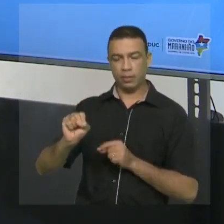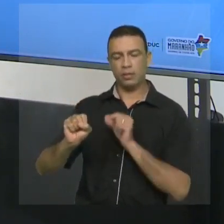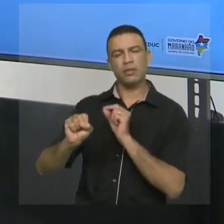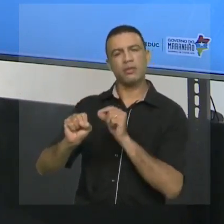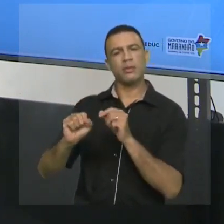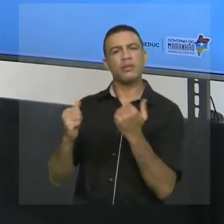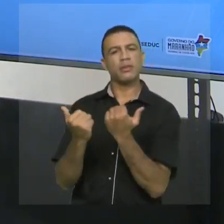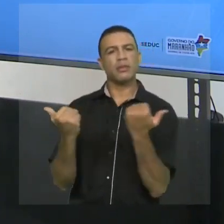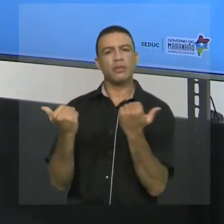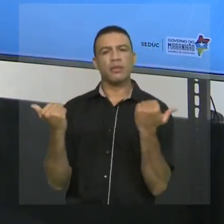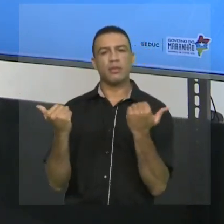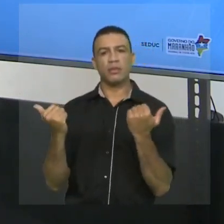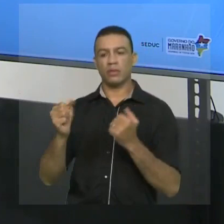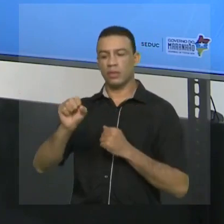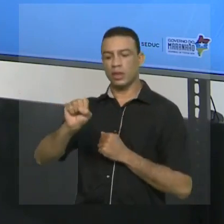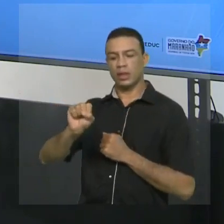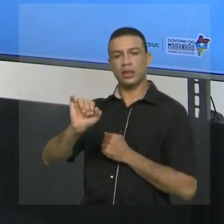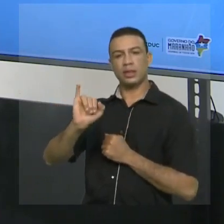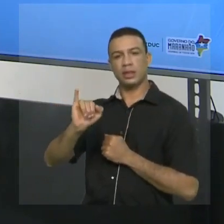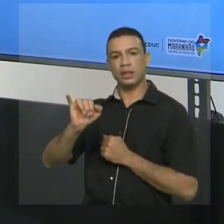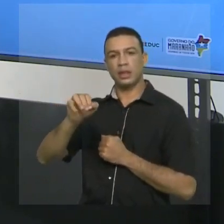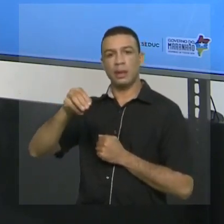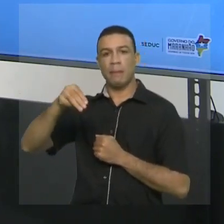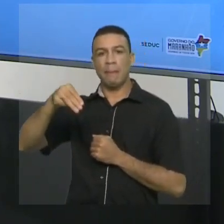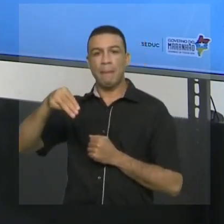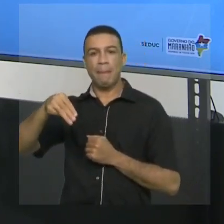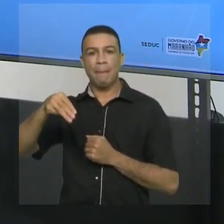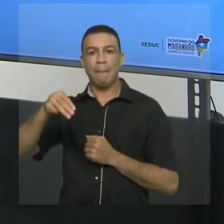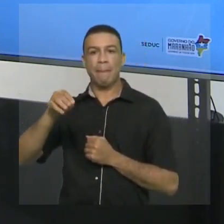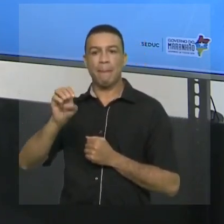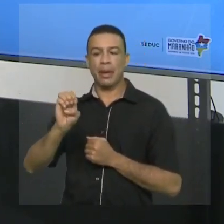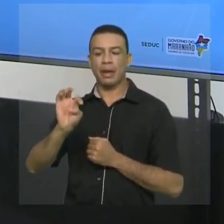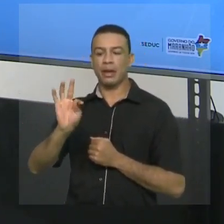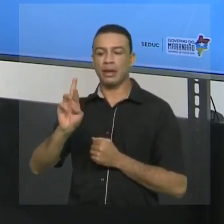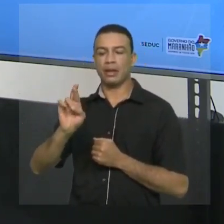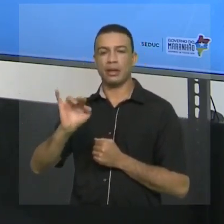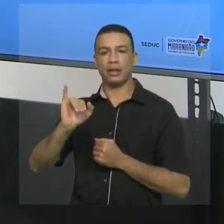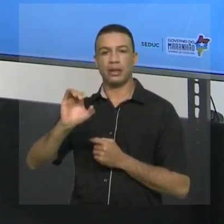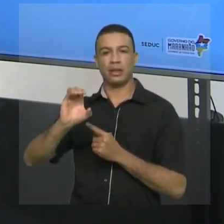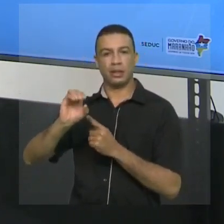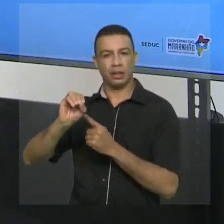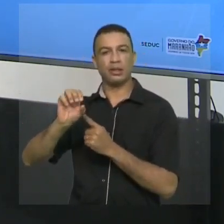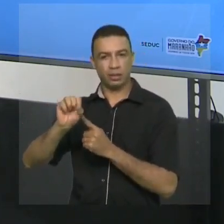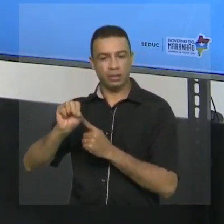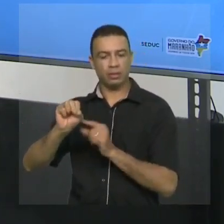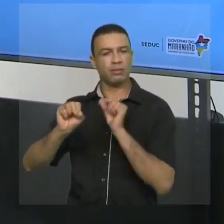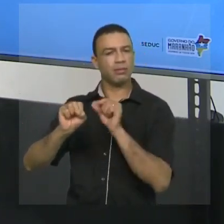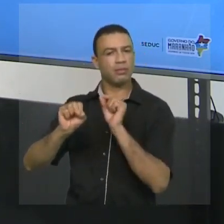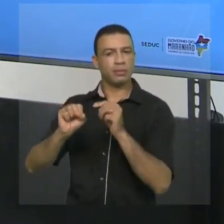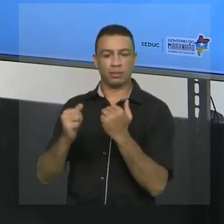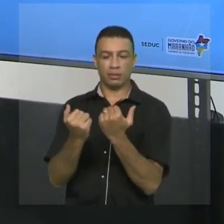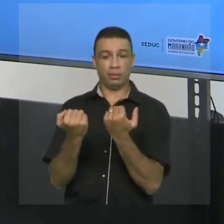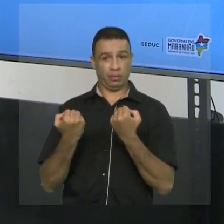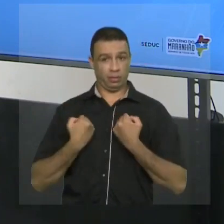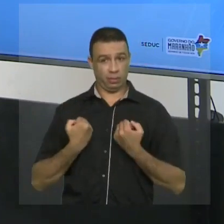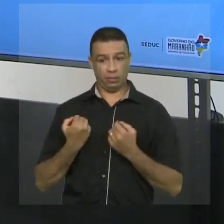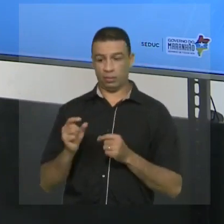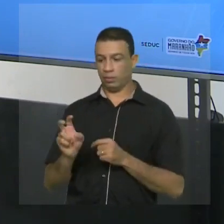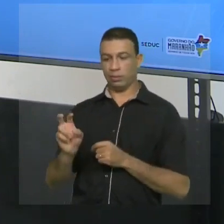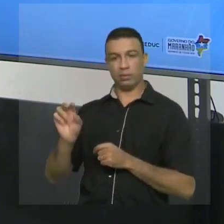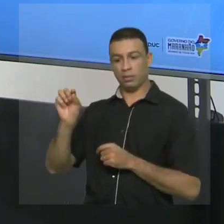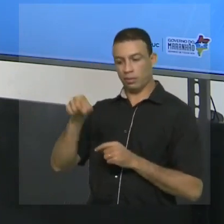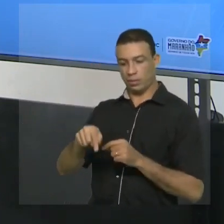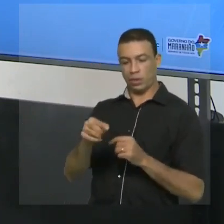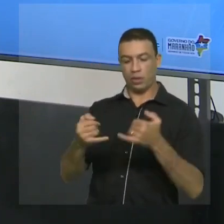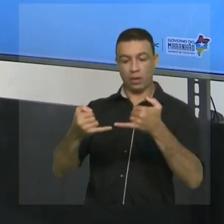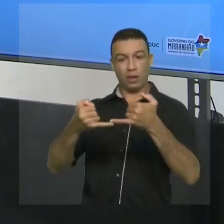opostos ou simétricos? Quando isso aqui acontecer. São números que estão situados em lados opostos